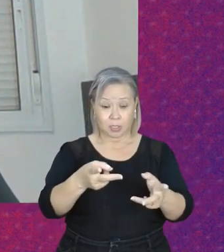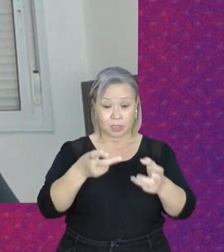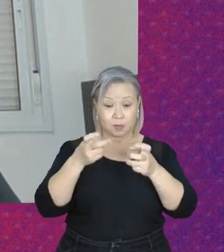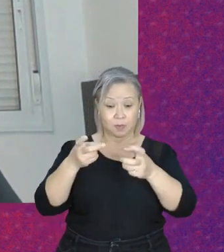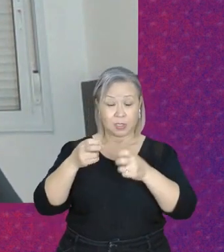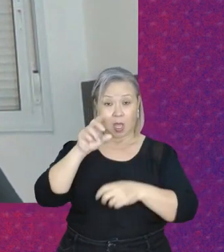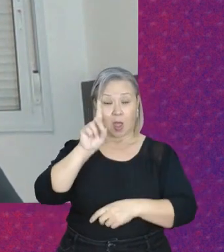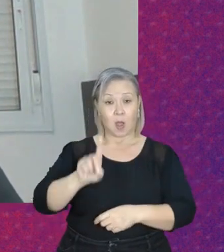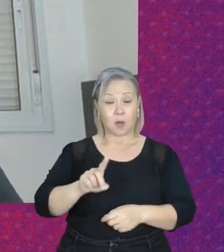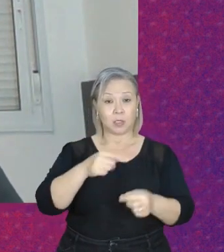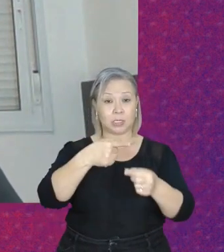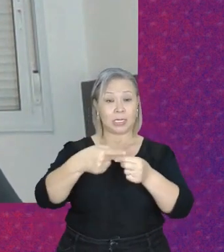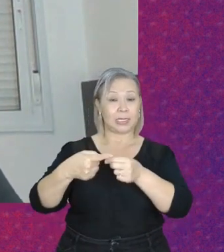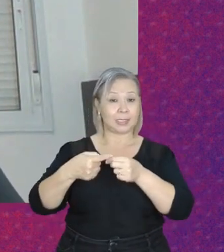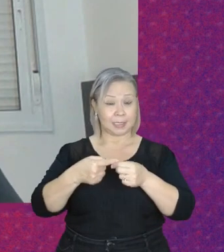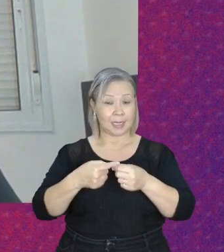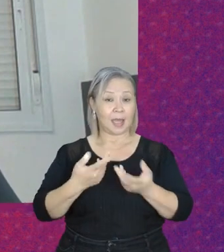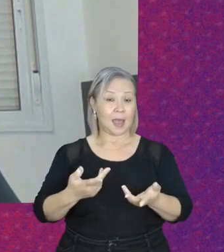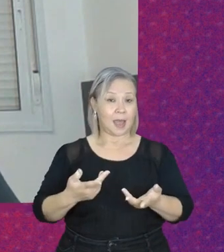cidade